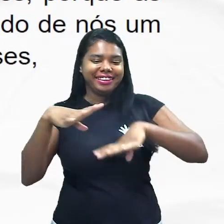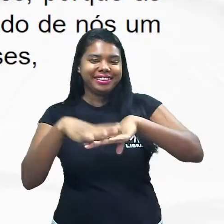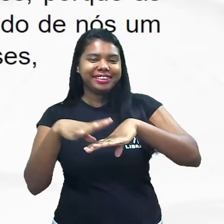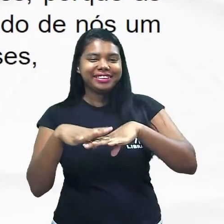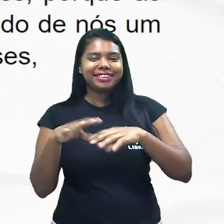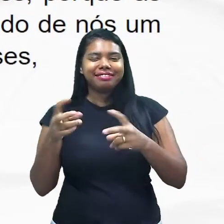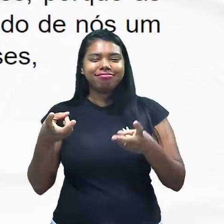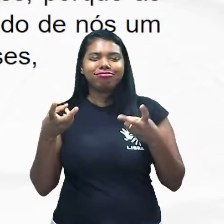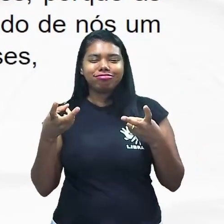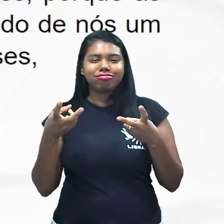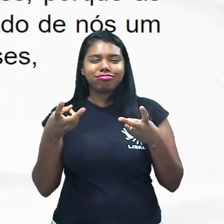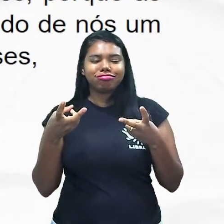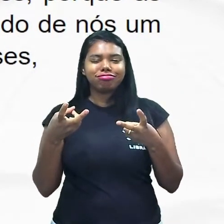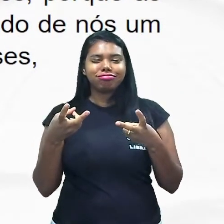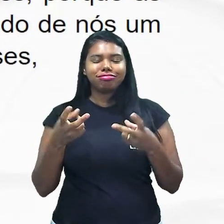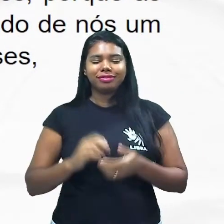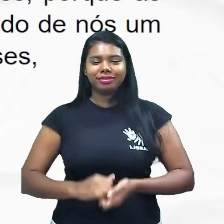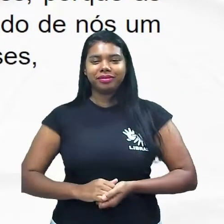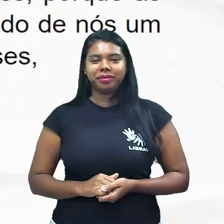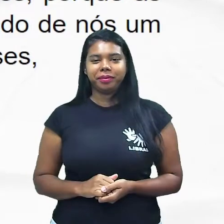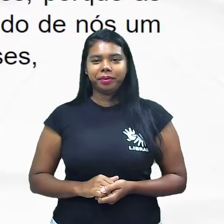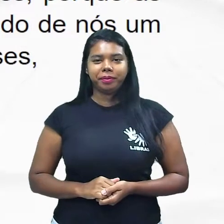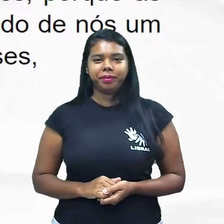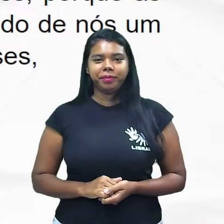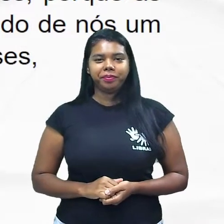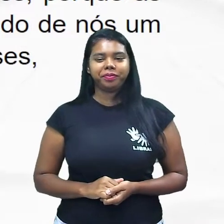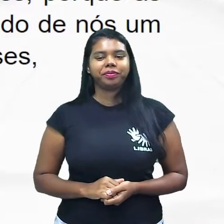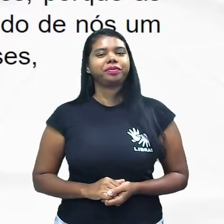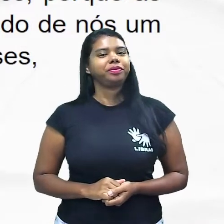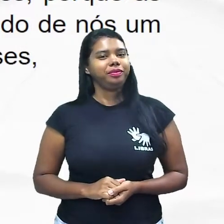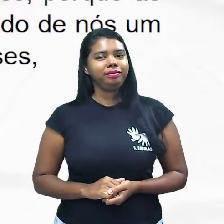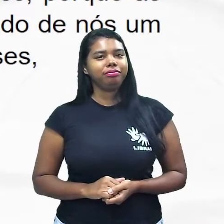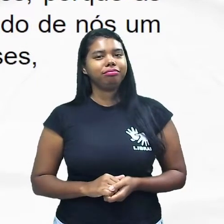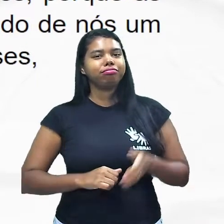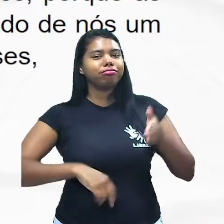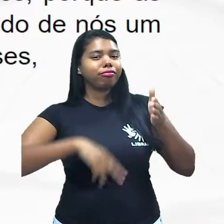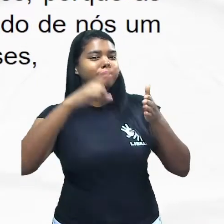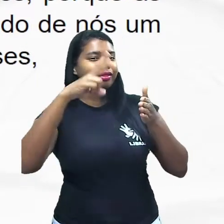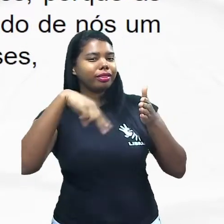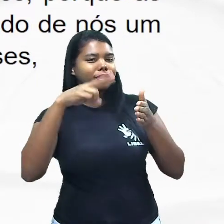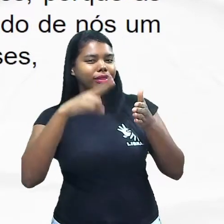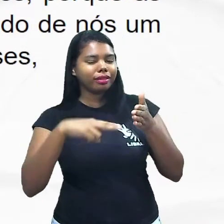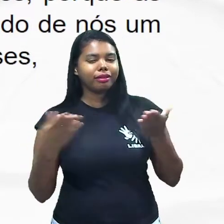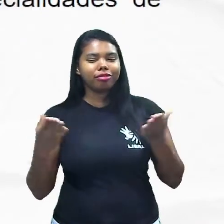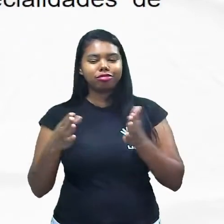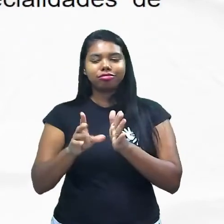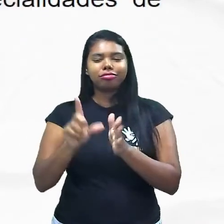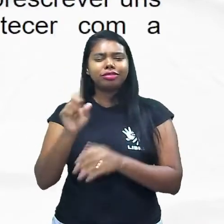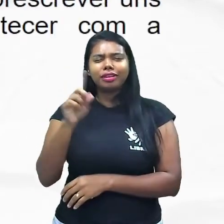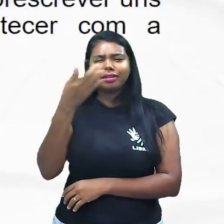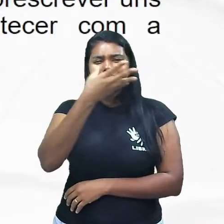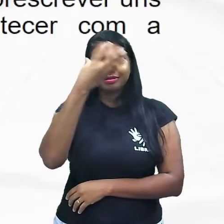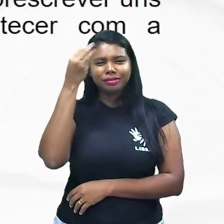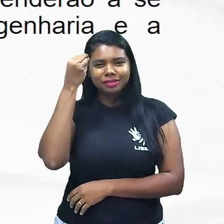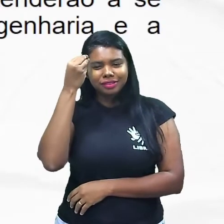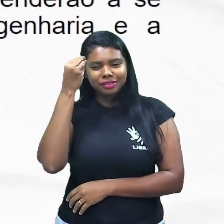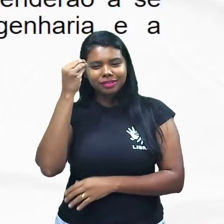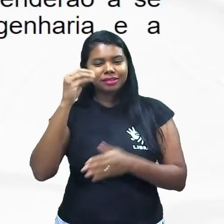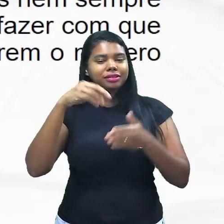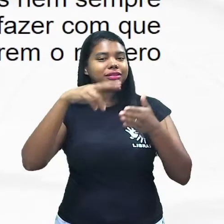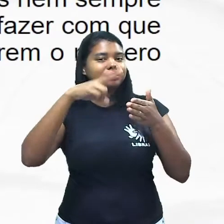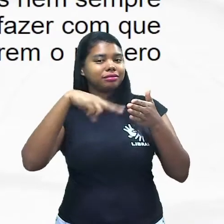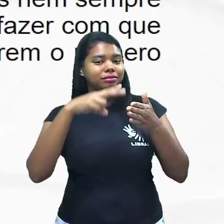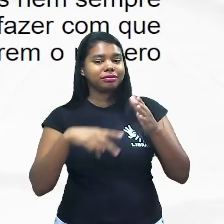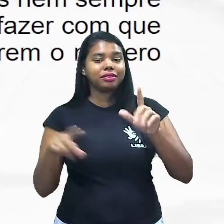interessante profissões de futuro faz a leitura do texto mas antes não esquece de fazer a leitura da